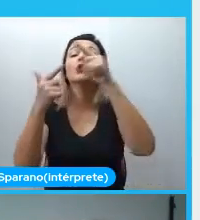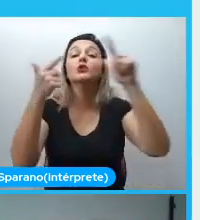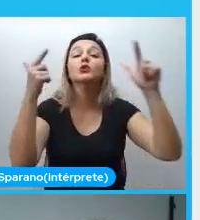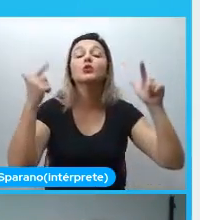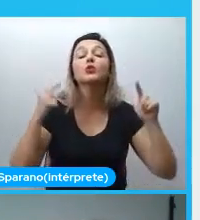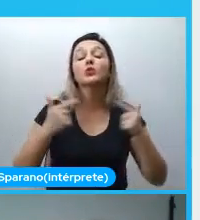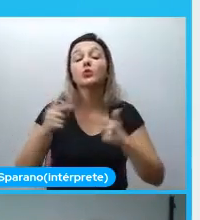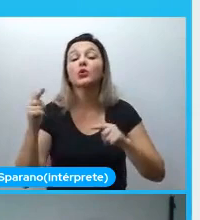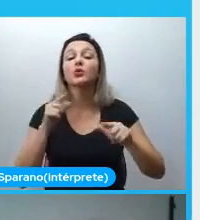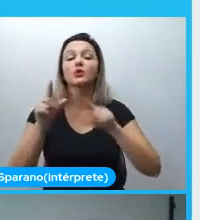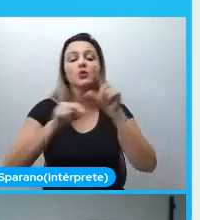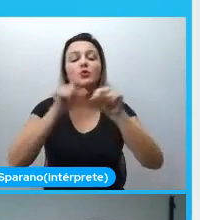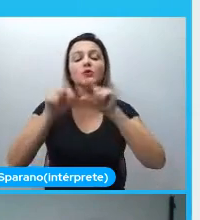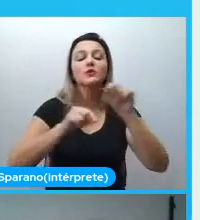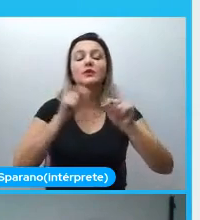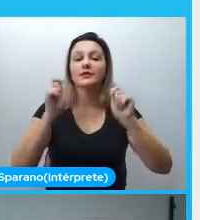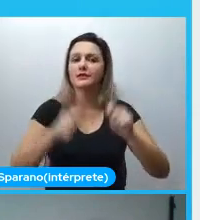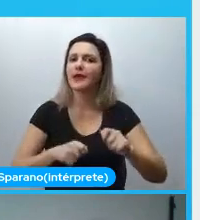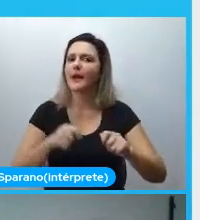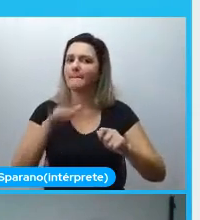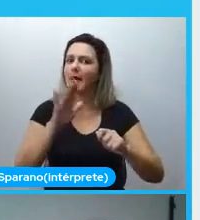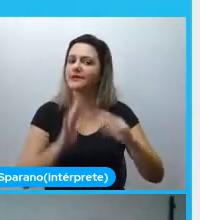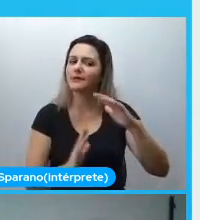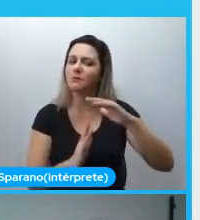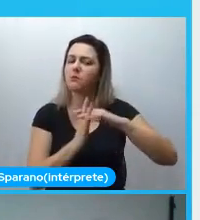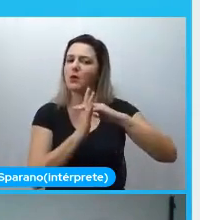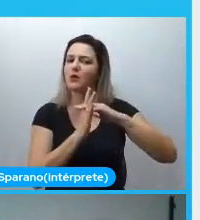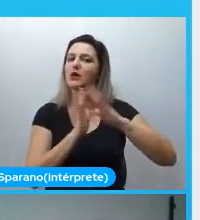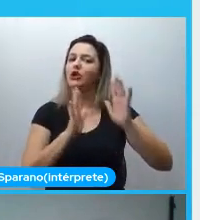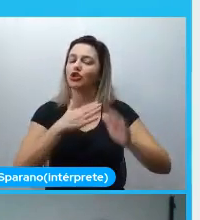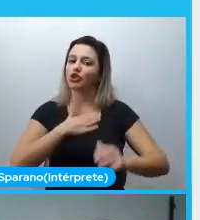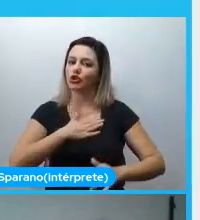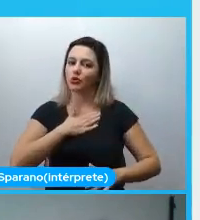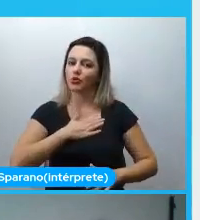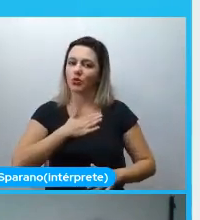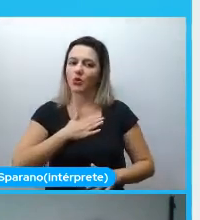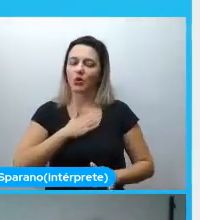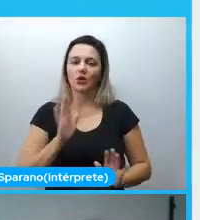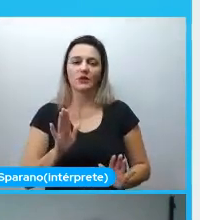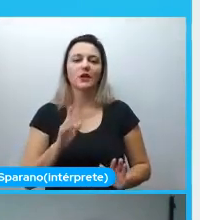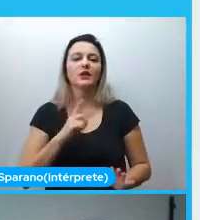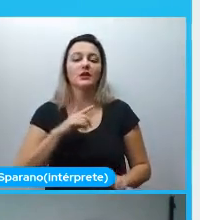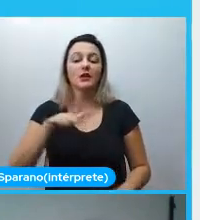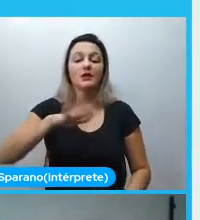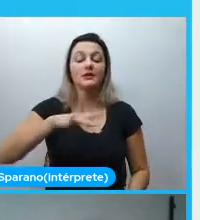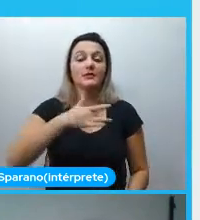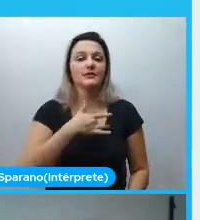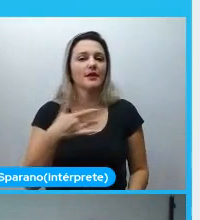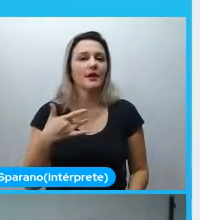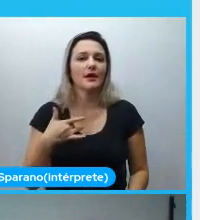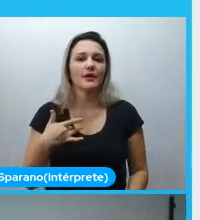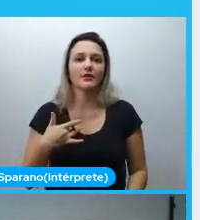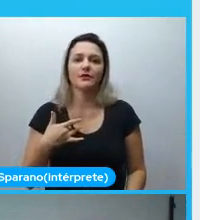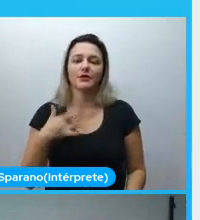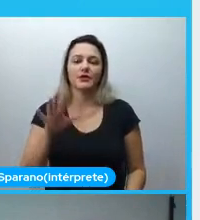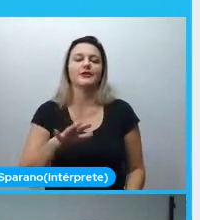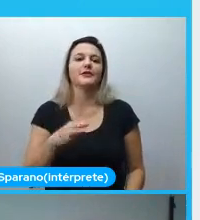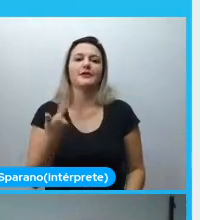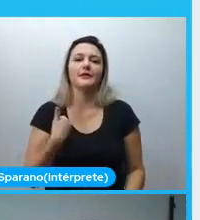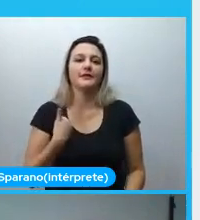Muita gente gosta, eu também, mas não é para todo mundo, principalmente para a galera da saúde que adora fugir de cálculo.